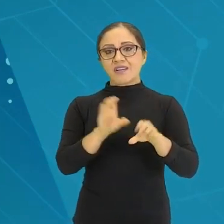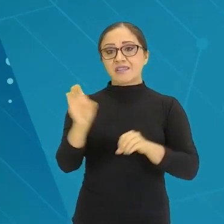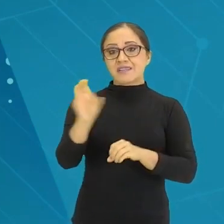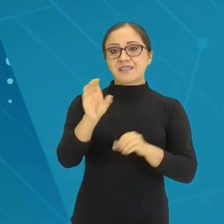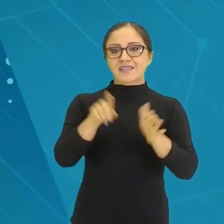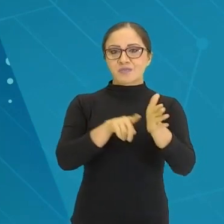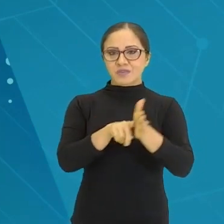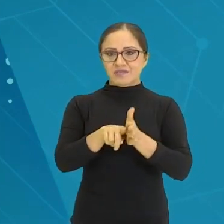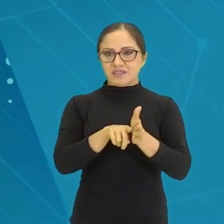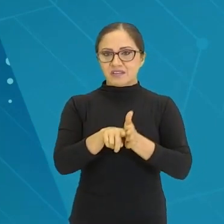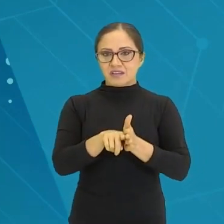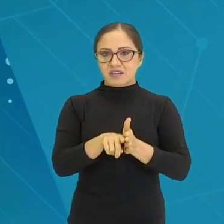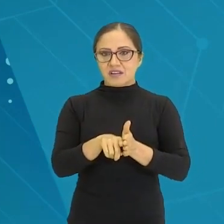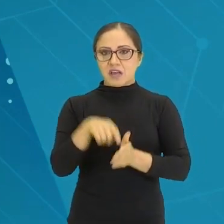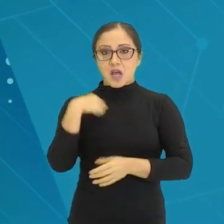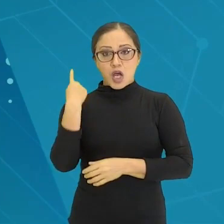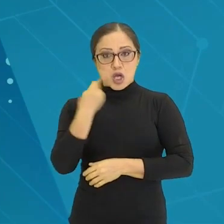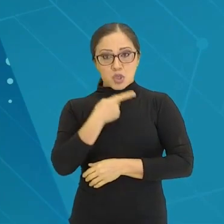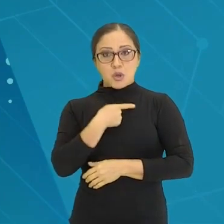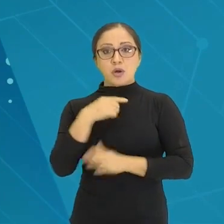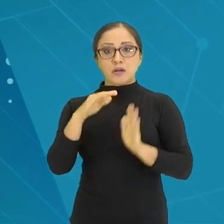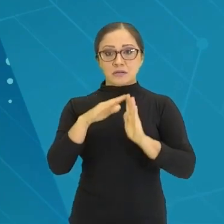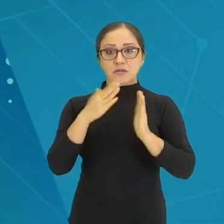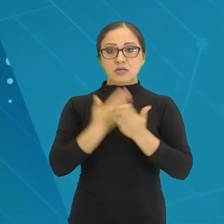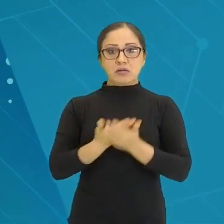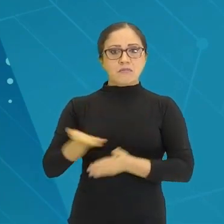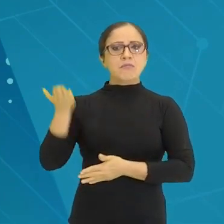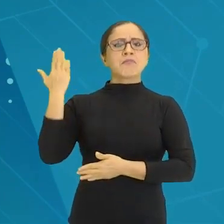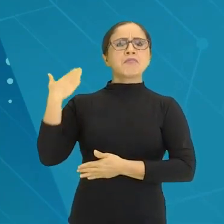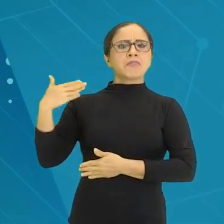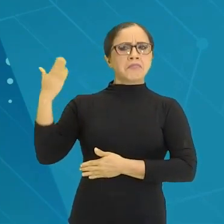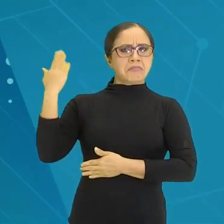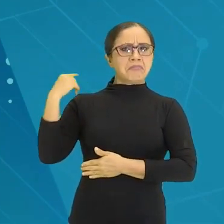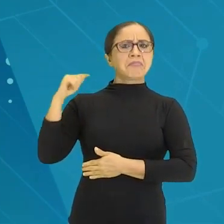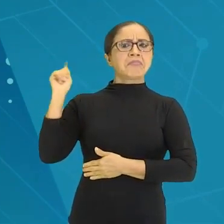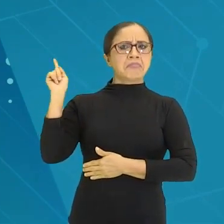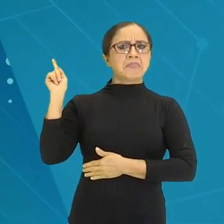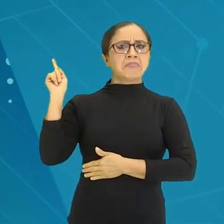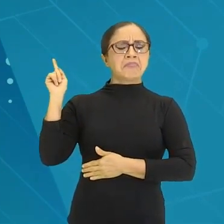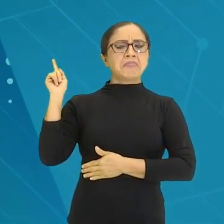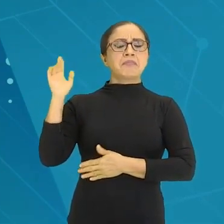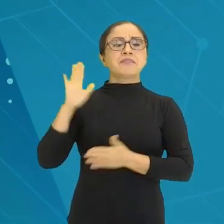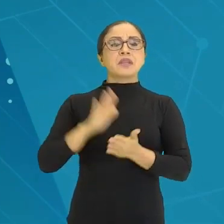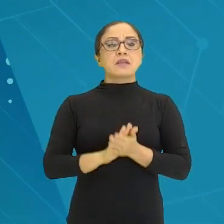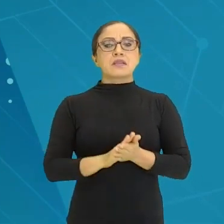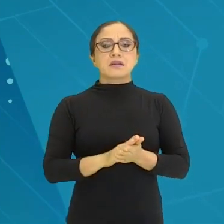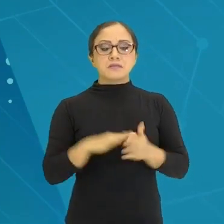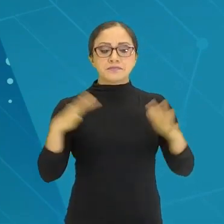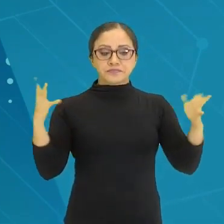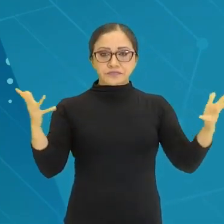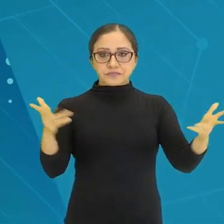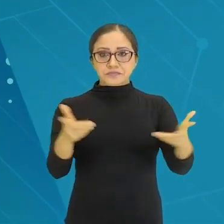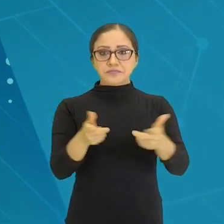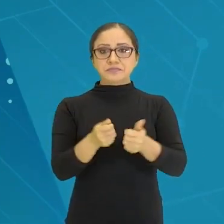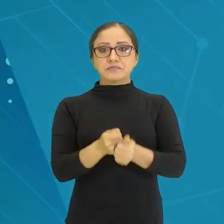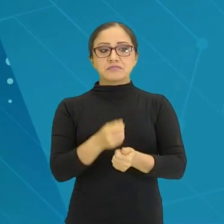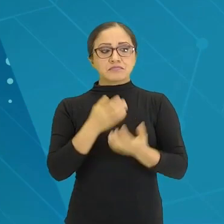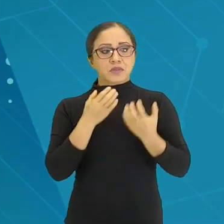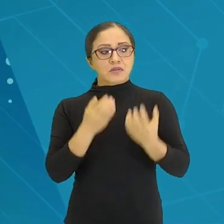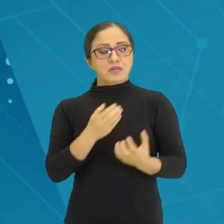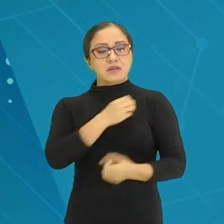frequentou foi outra. Então, aquela habilidade que eu quero que o aluno desenvolva, eu também preciso desenvolver.